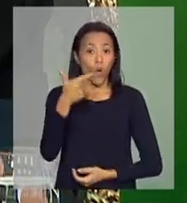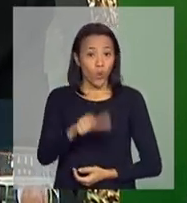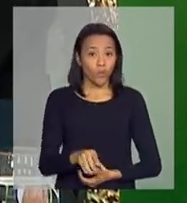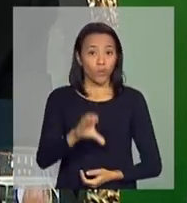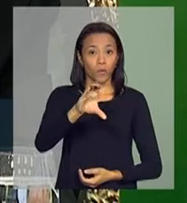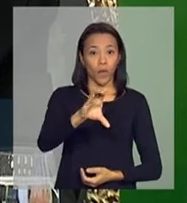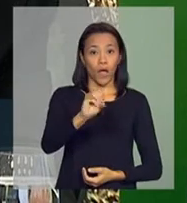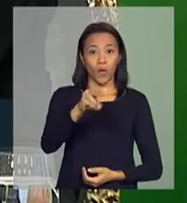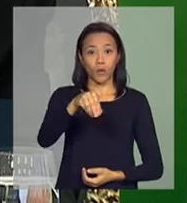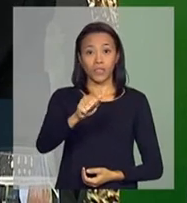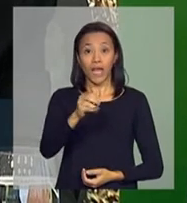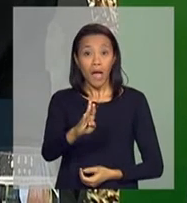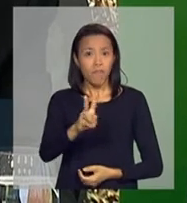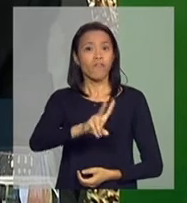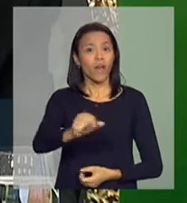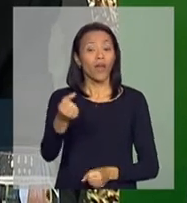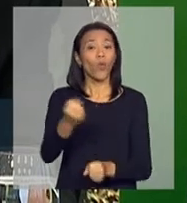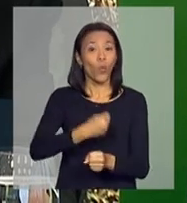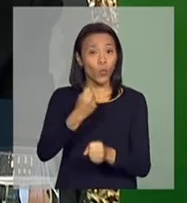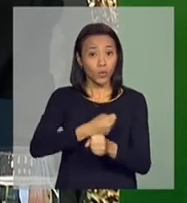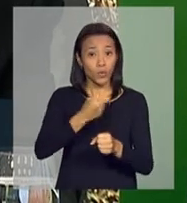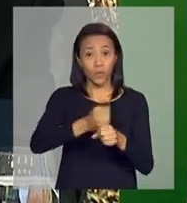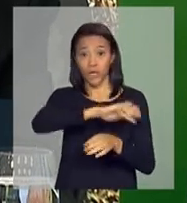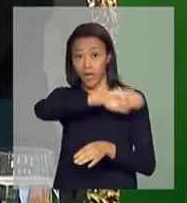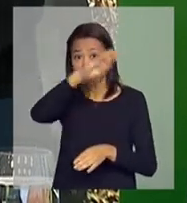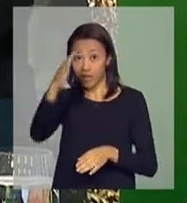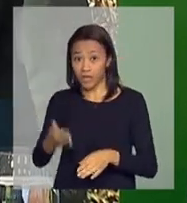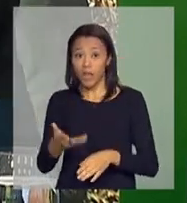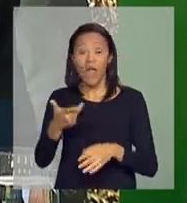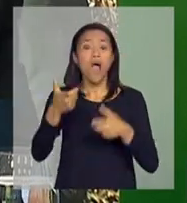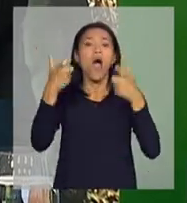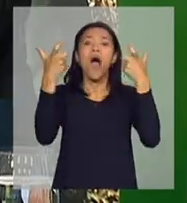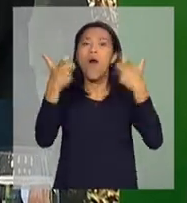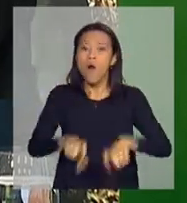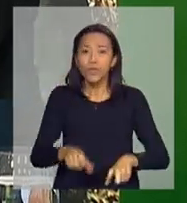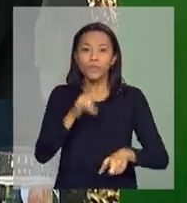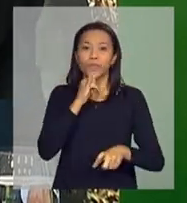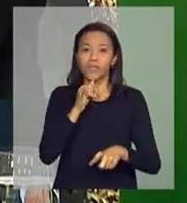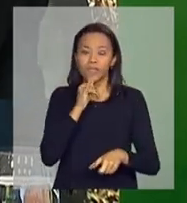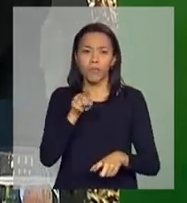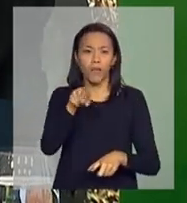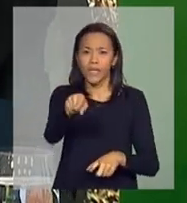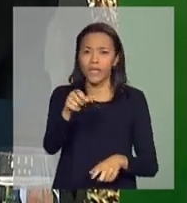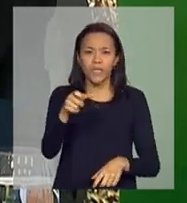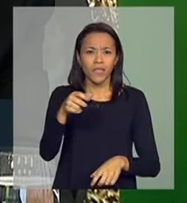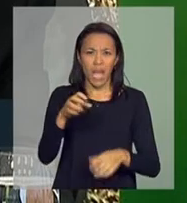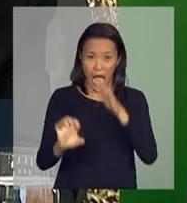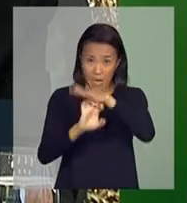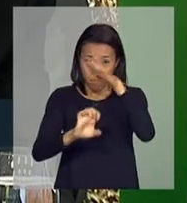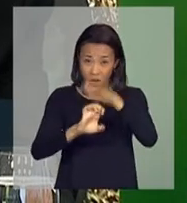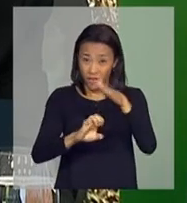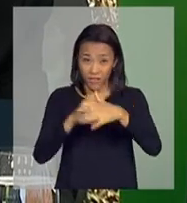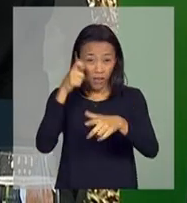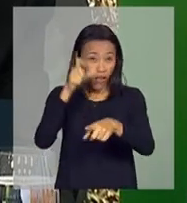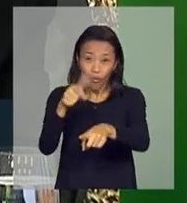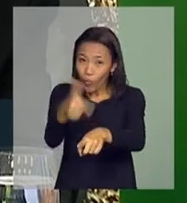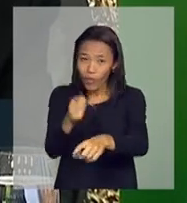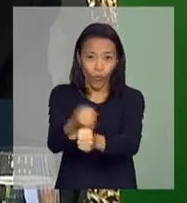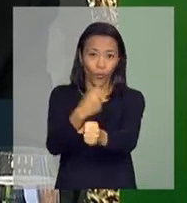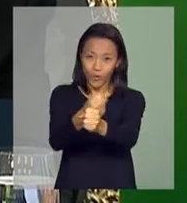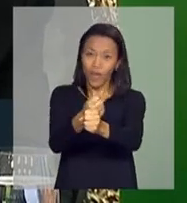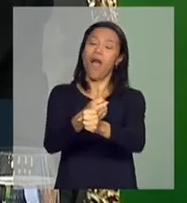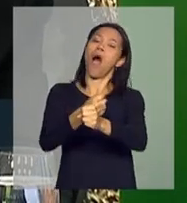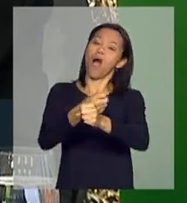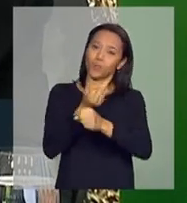vai construir armazém onde o setor privado não tem interesse de construir e onde a estratégia para o governo, para